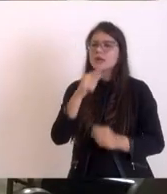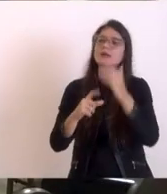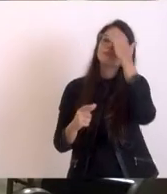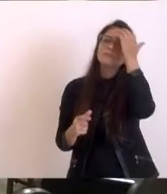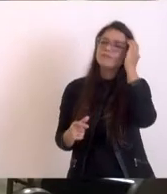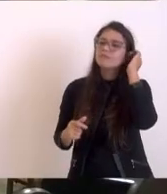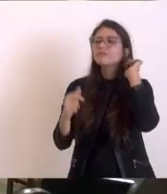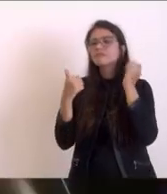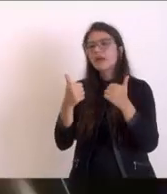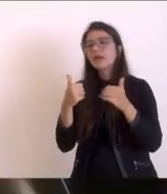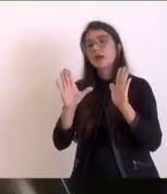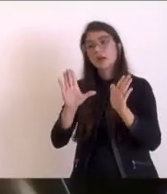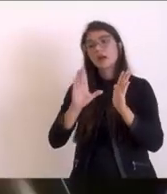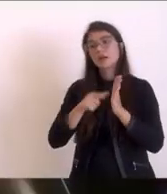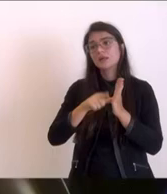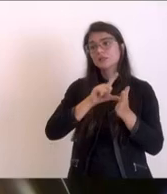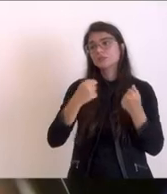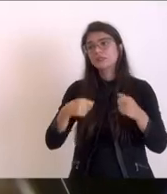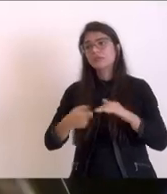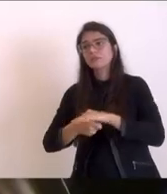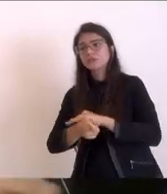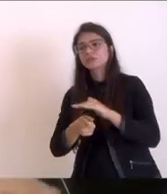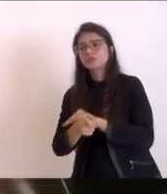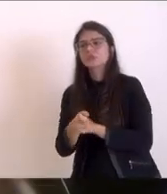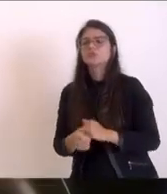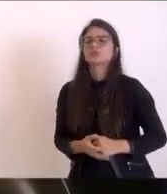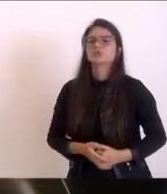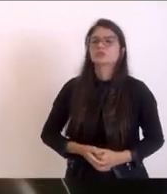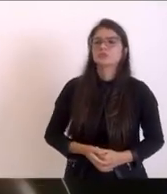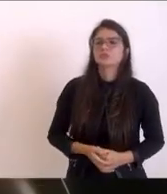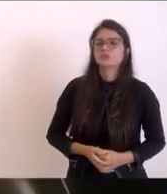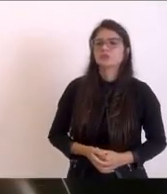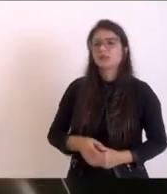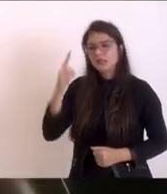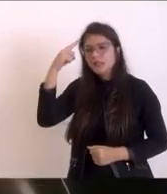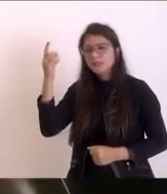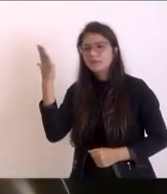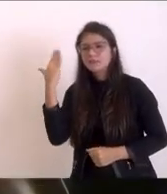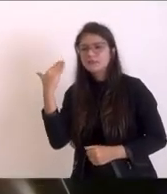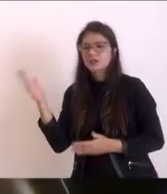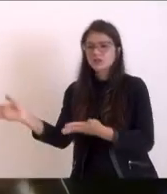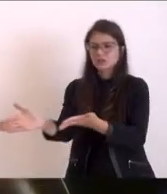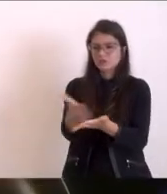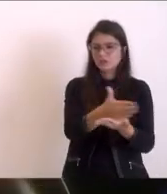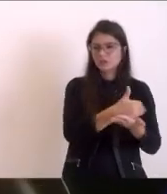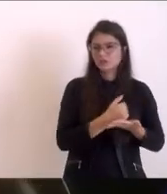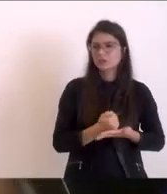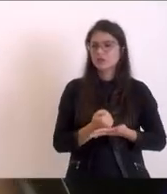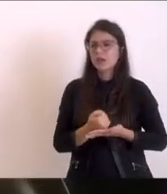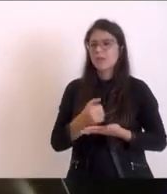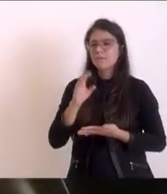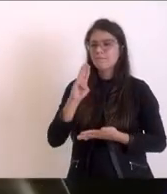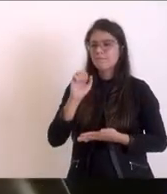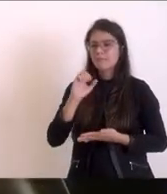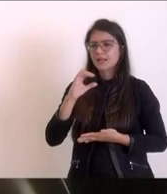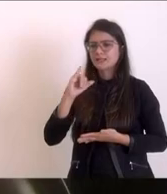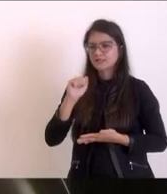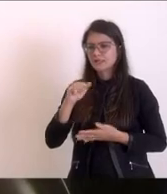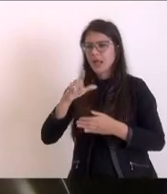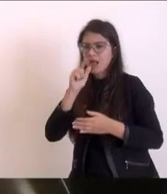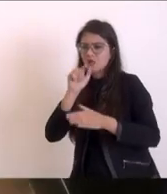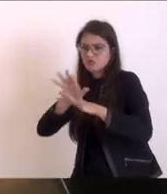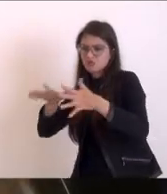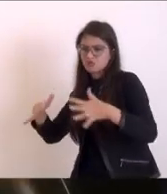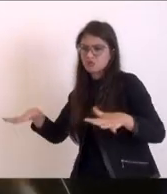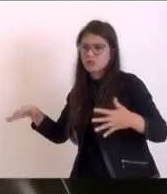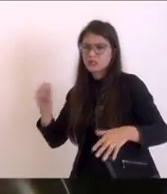que teve na época do Royalty da Bacia de Santos, que, depois que terminou, realmente trouxe problemas sérios para os